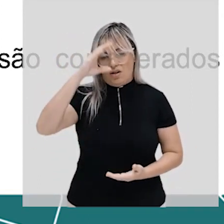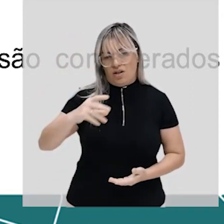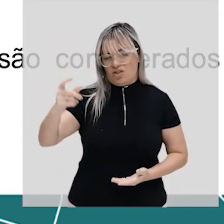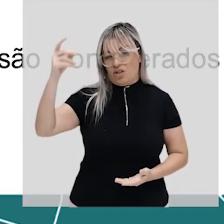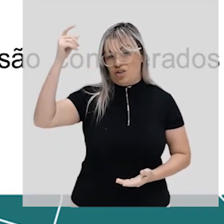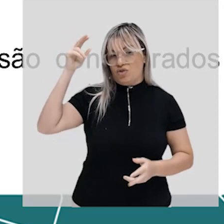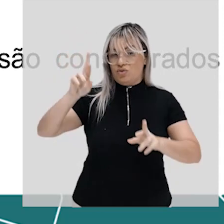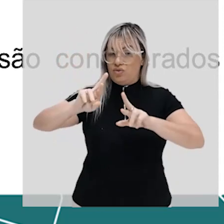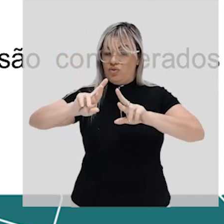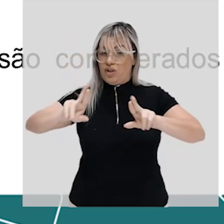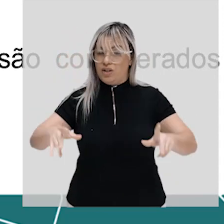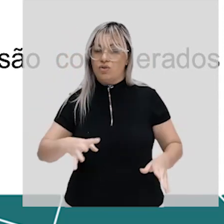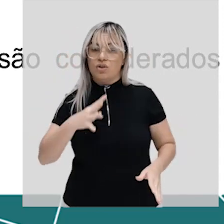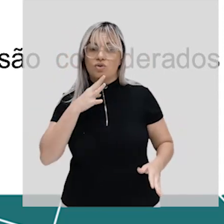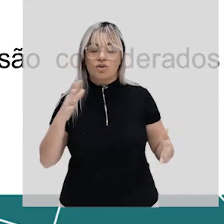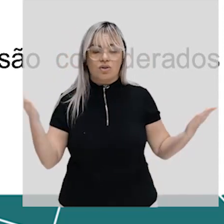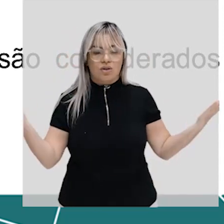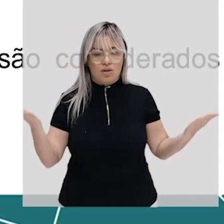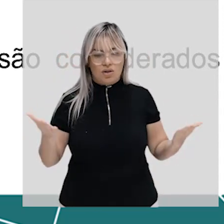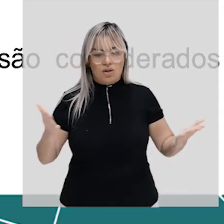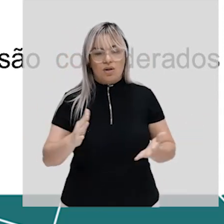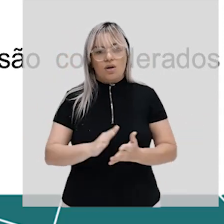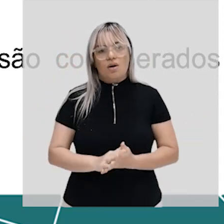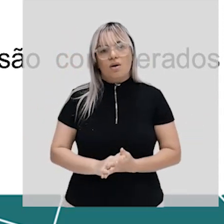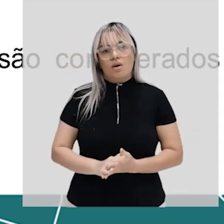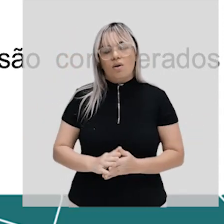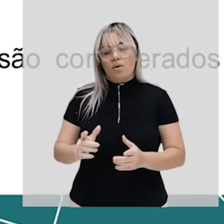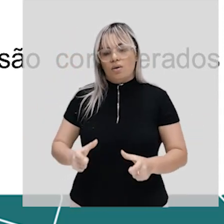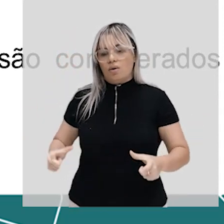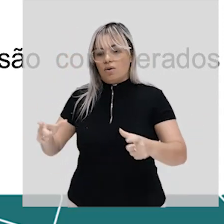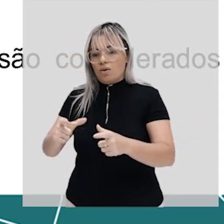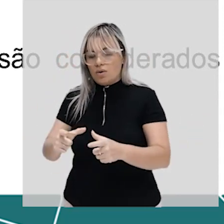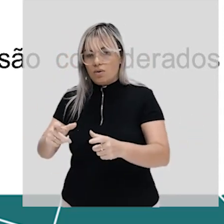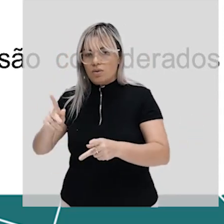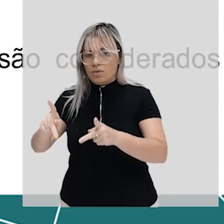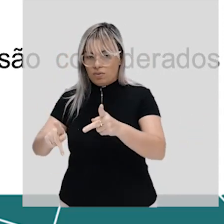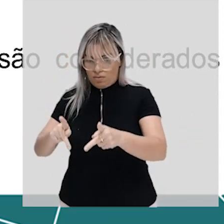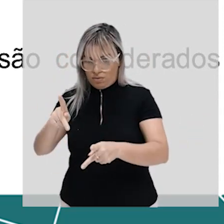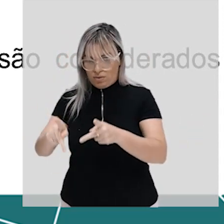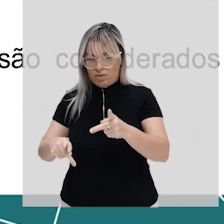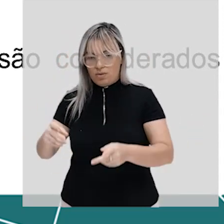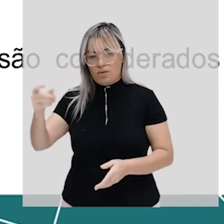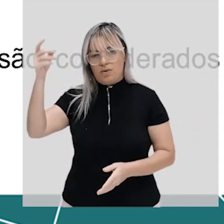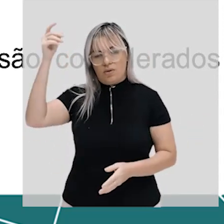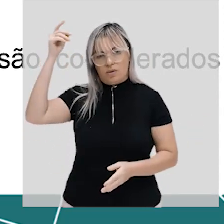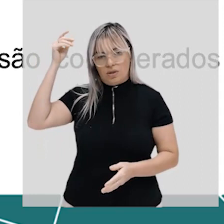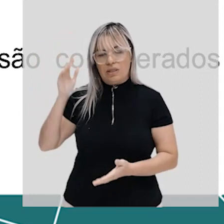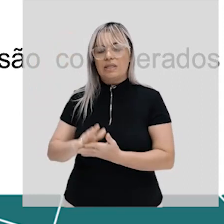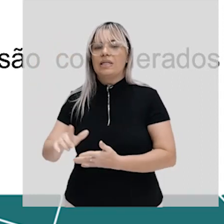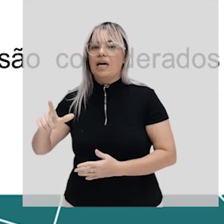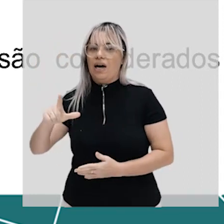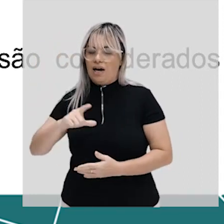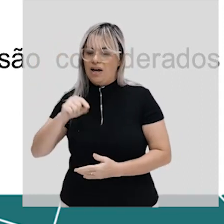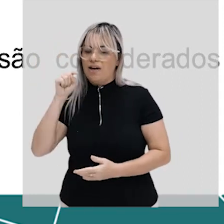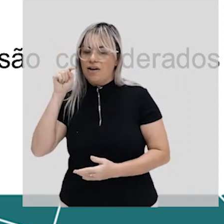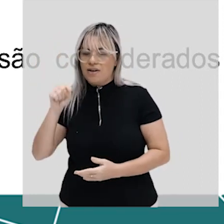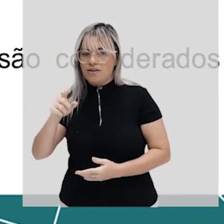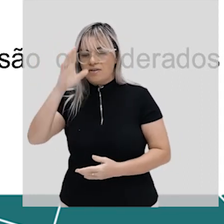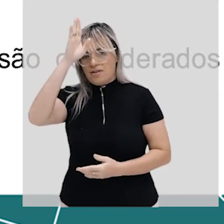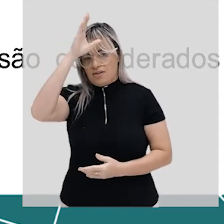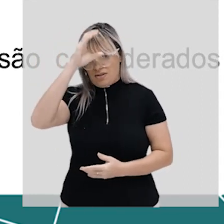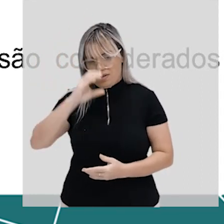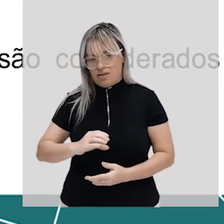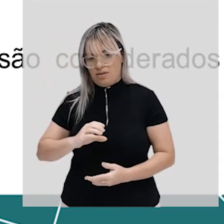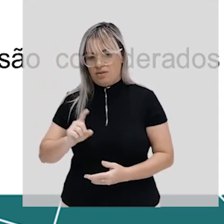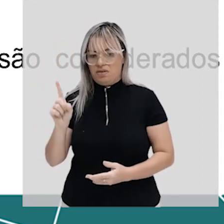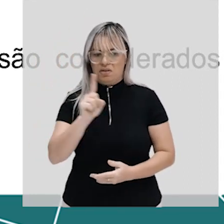numa população poderia existir pessoas que eram cidadãs e outras não porque os critérios de cidadania eram diferentes